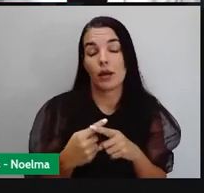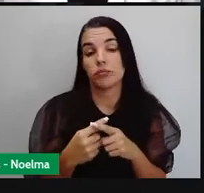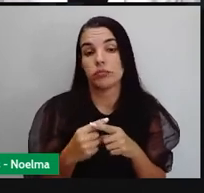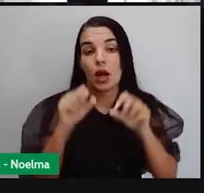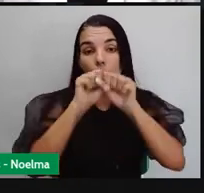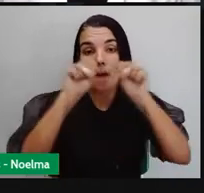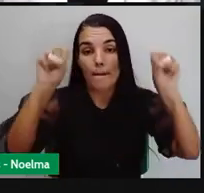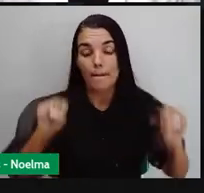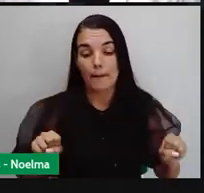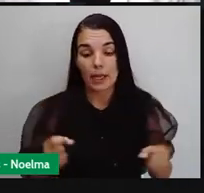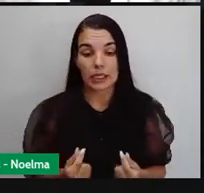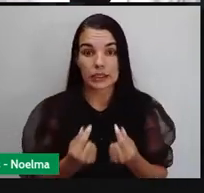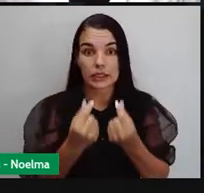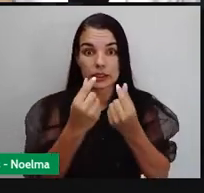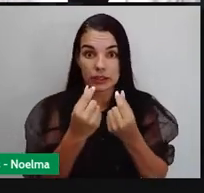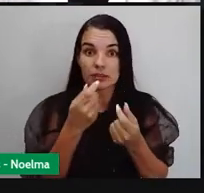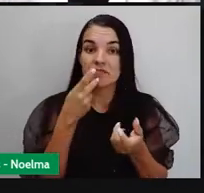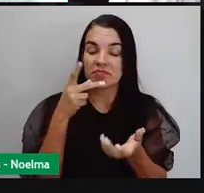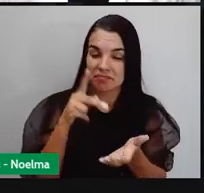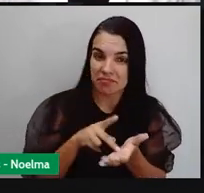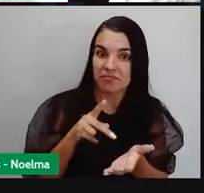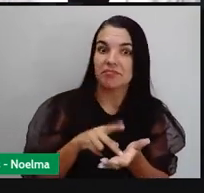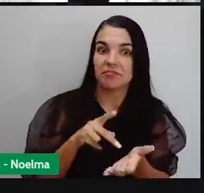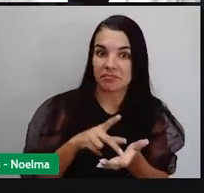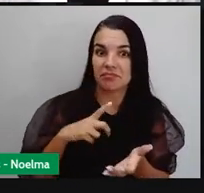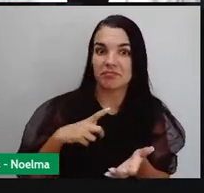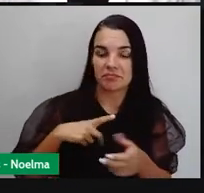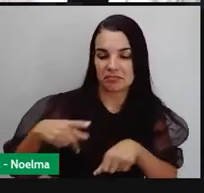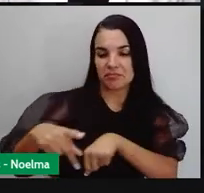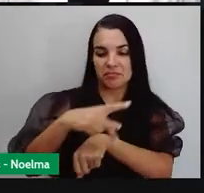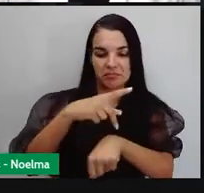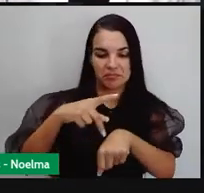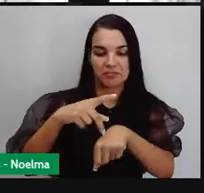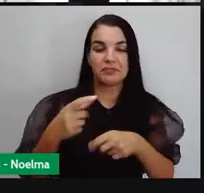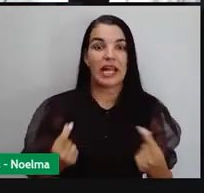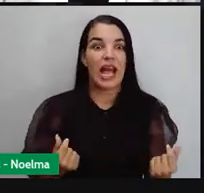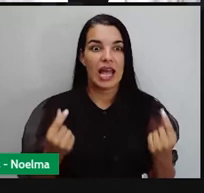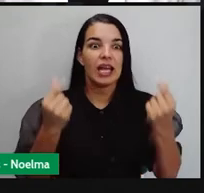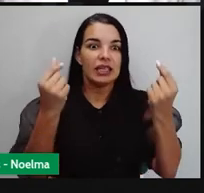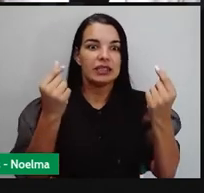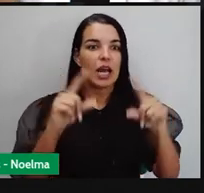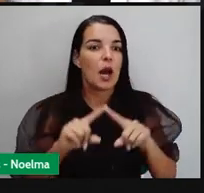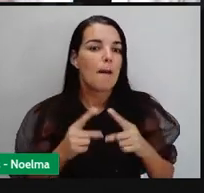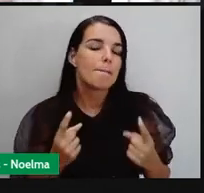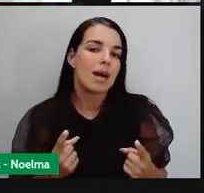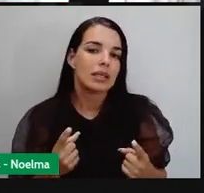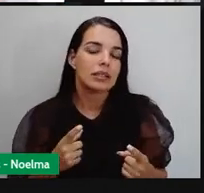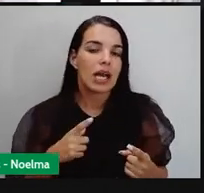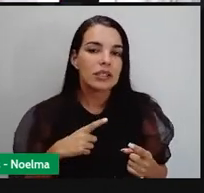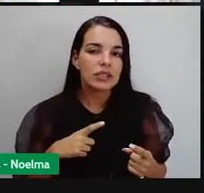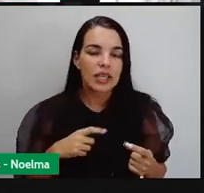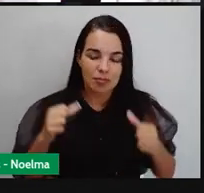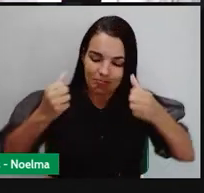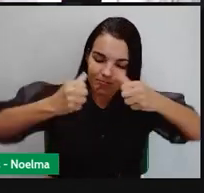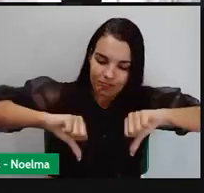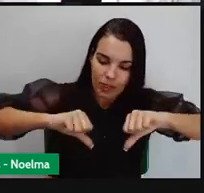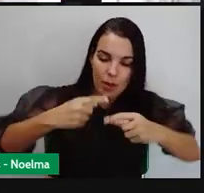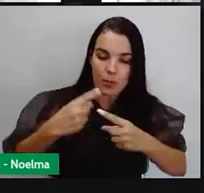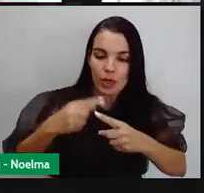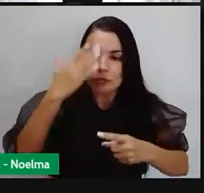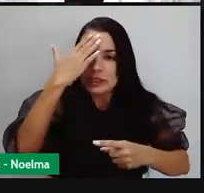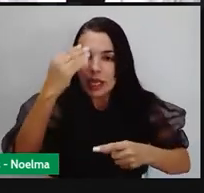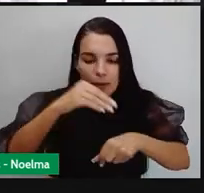de fato produzia países ricos. Mas ele era muito ruim em distribuir essa riqueza.